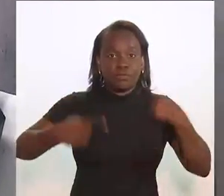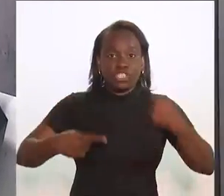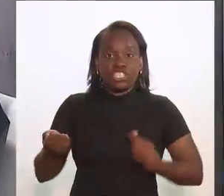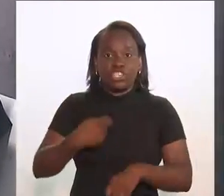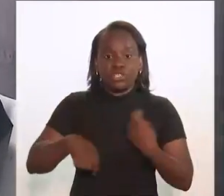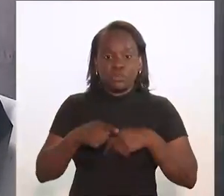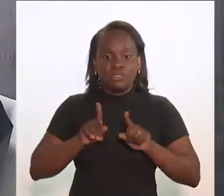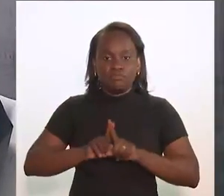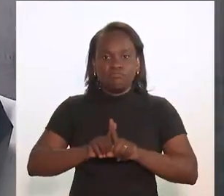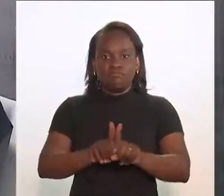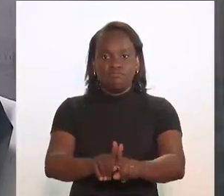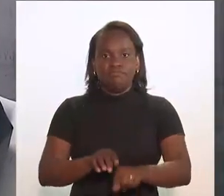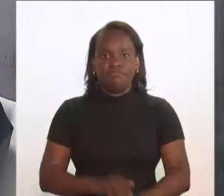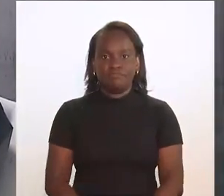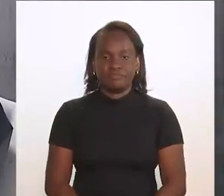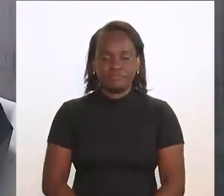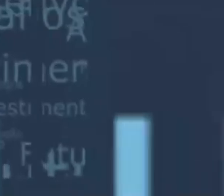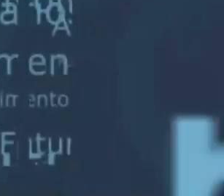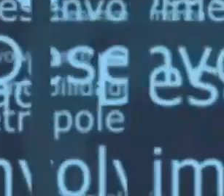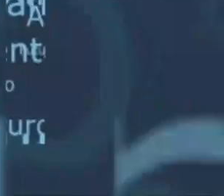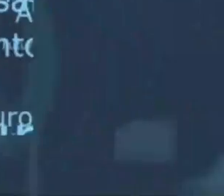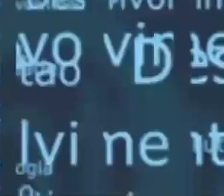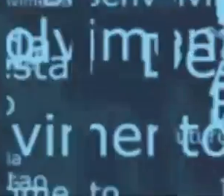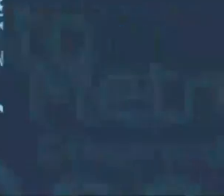política e economia caminham juntas.